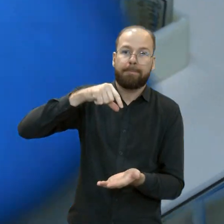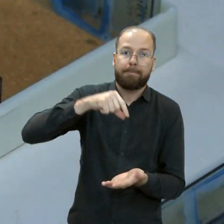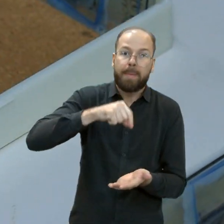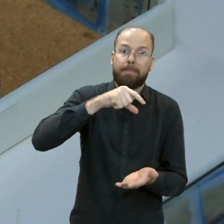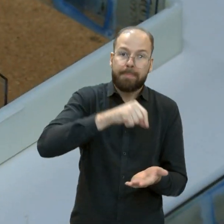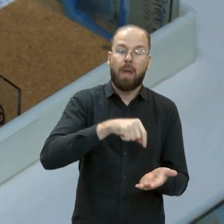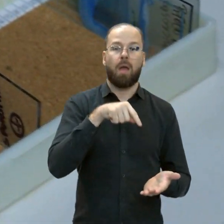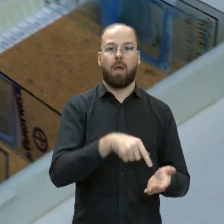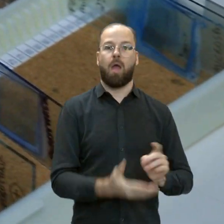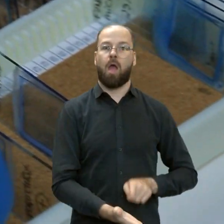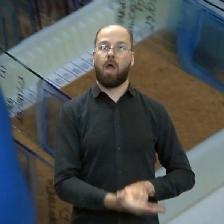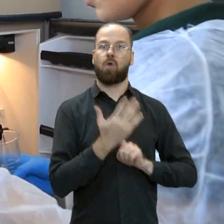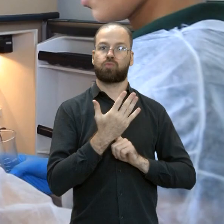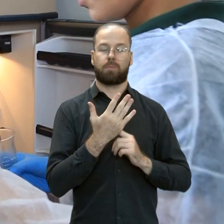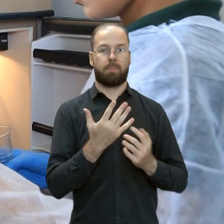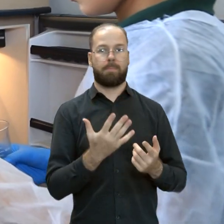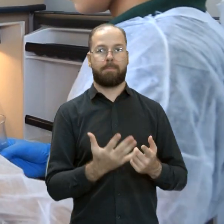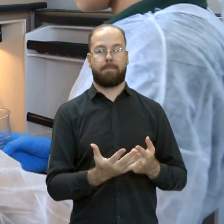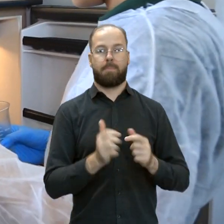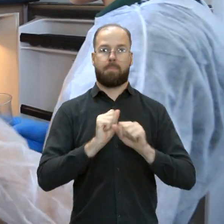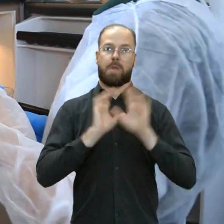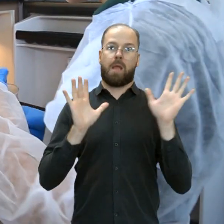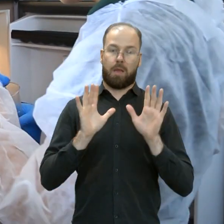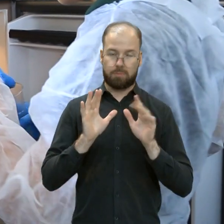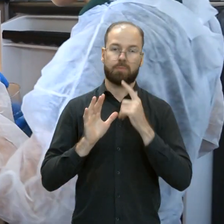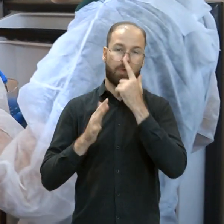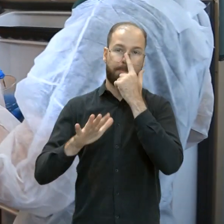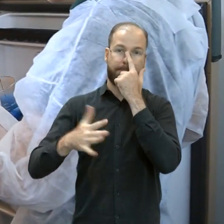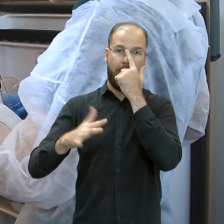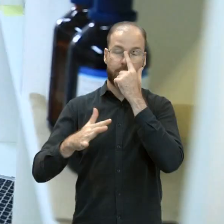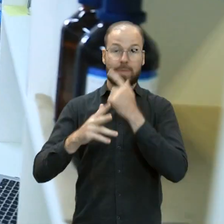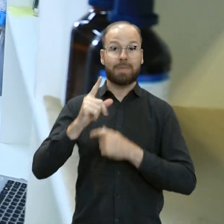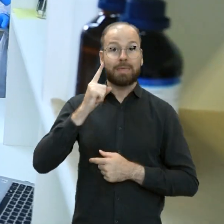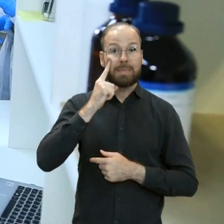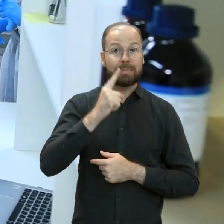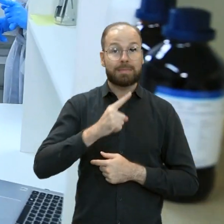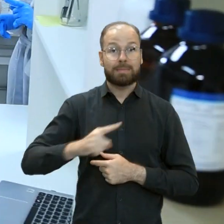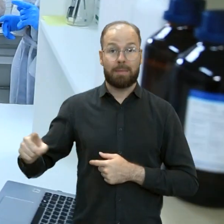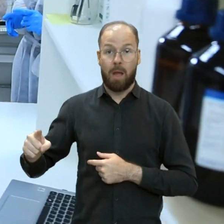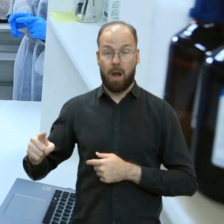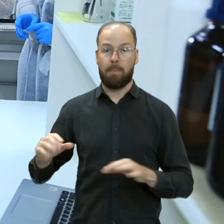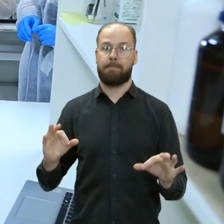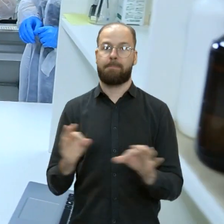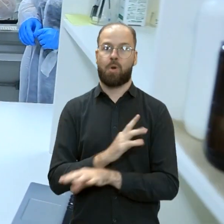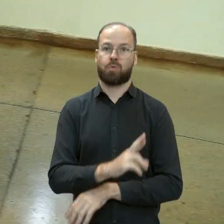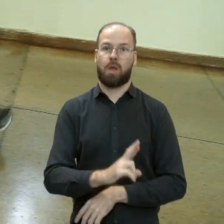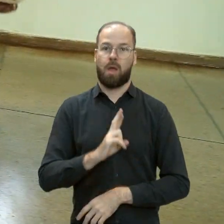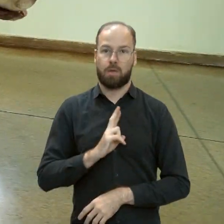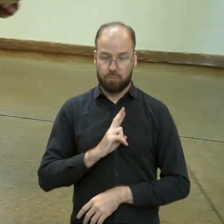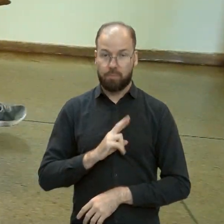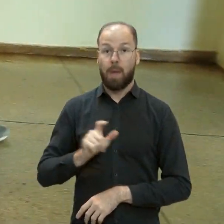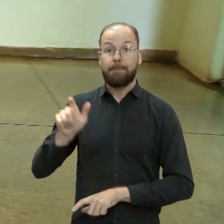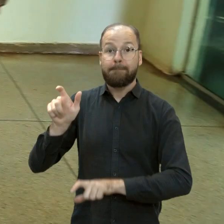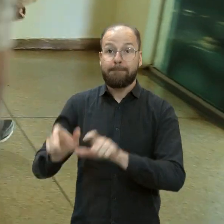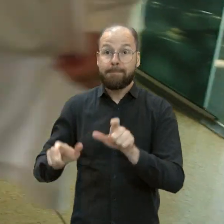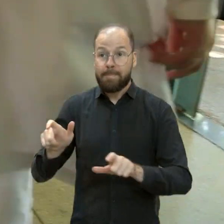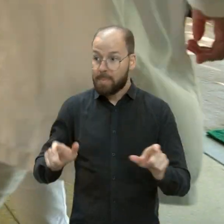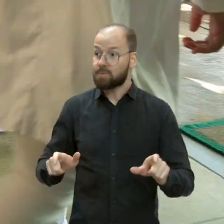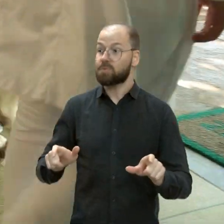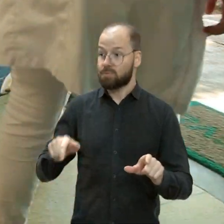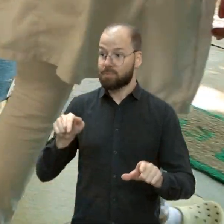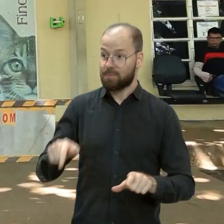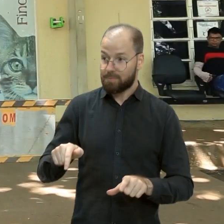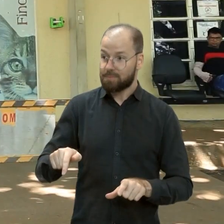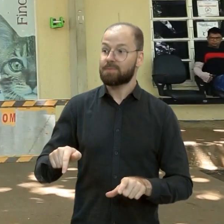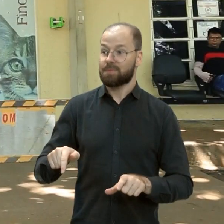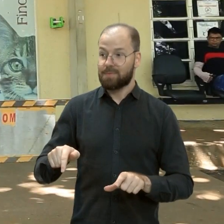resultado de todo esse trabalho fica pronto, em média, em uma semana. E a conclusão dos analistas é enviada para o e-mail